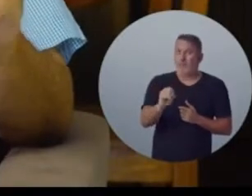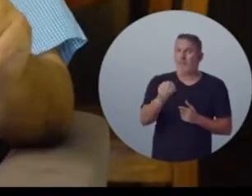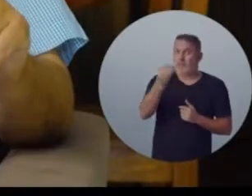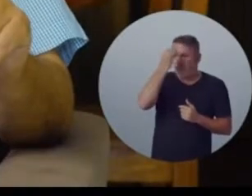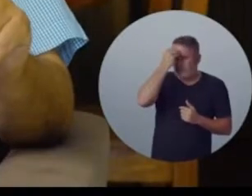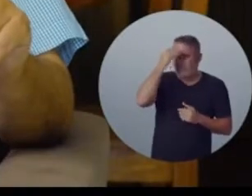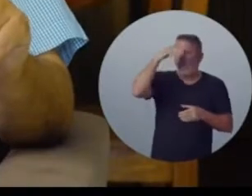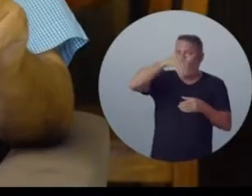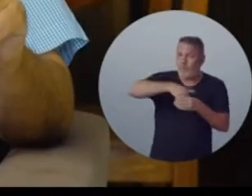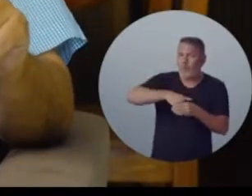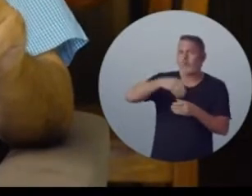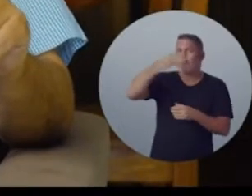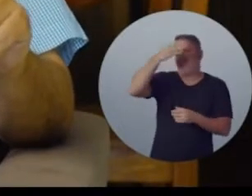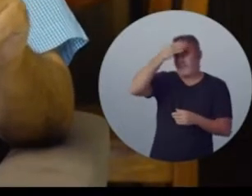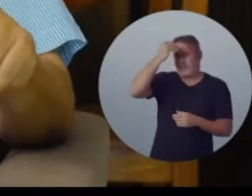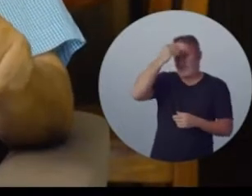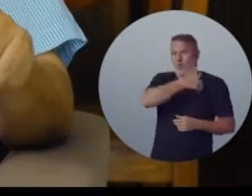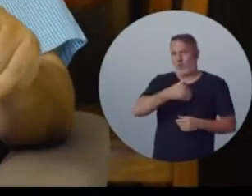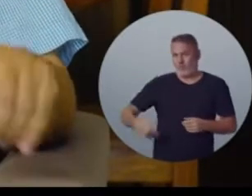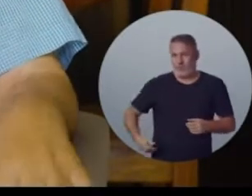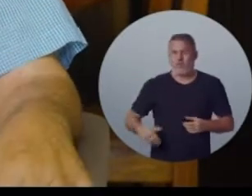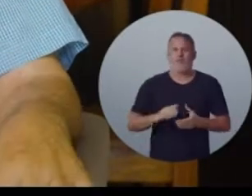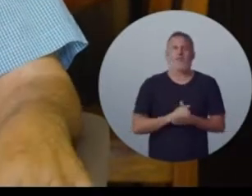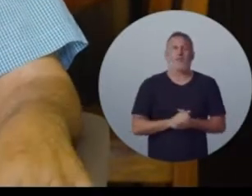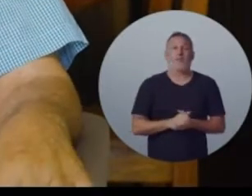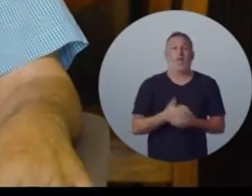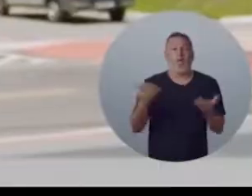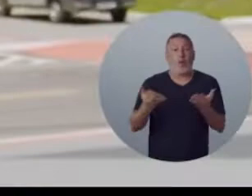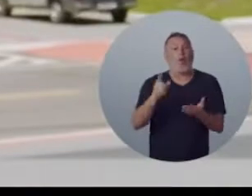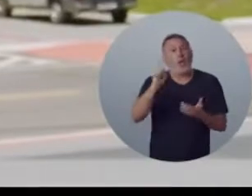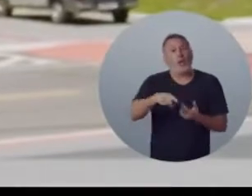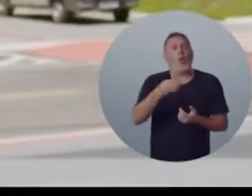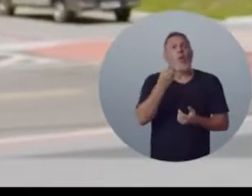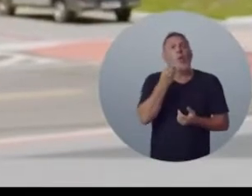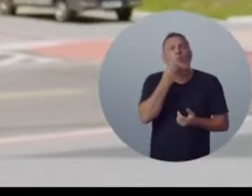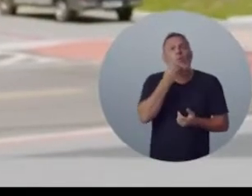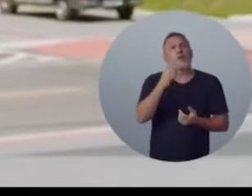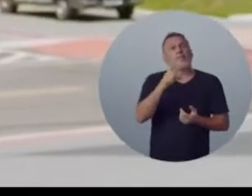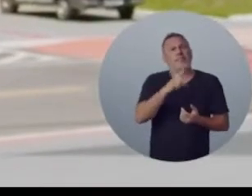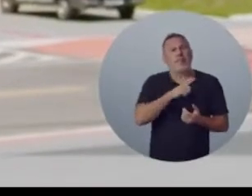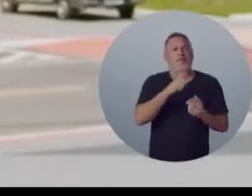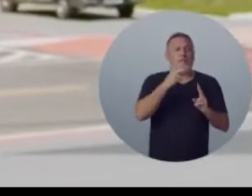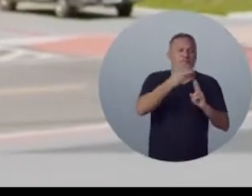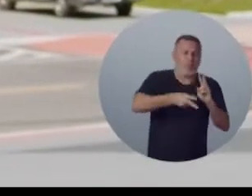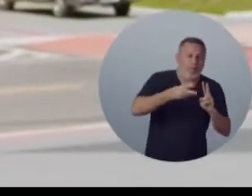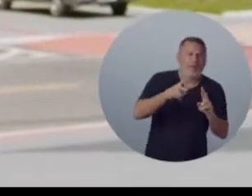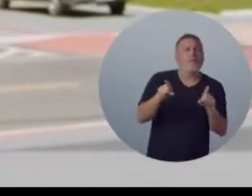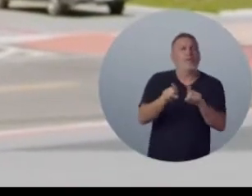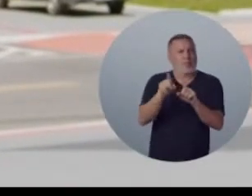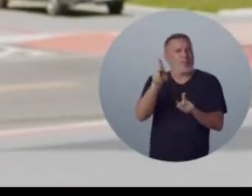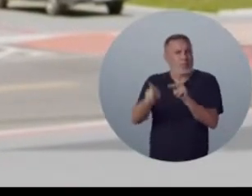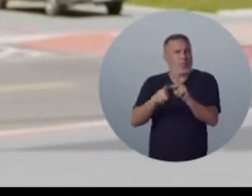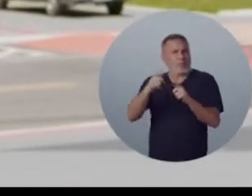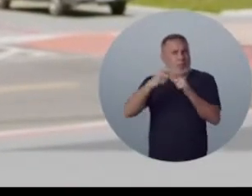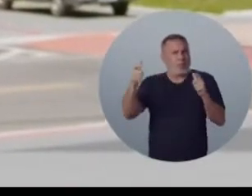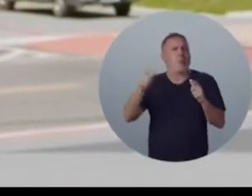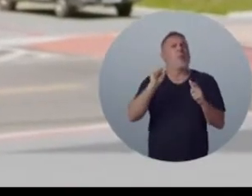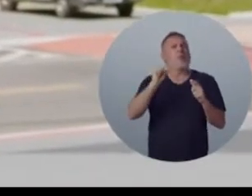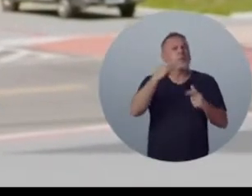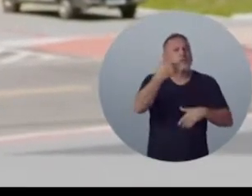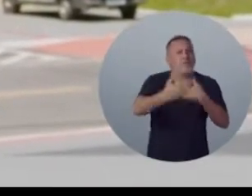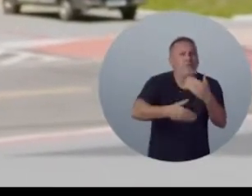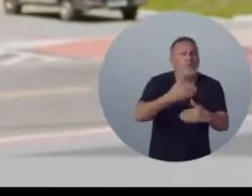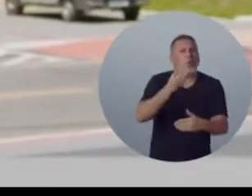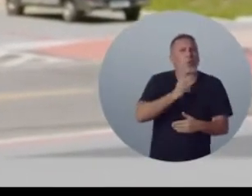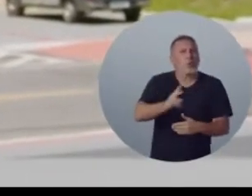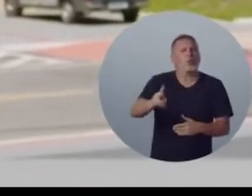aperte 40 e voto Casagrande para governador. Essa é a oportunidade que nós temos, Vianenses e Capixabas, de manter